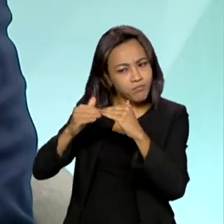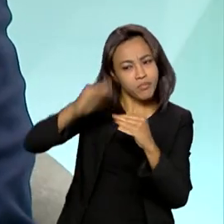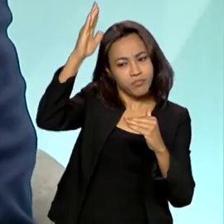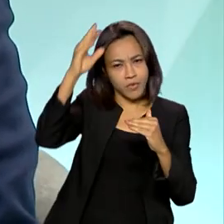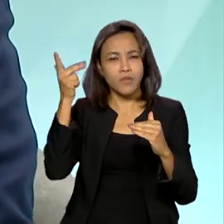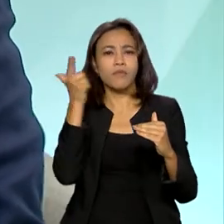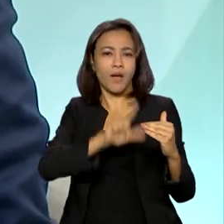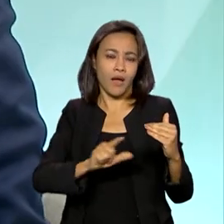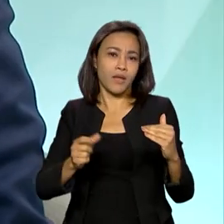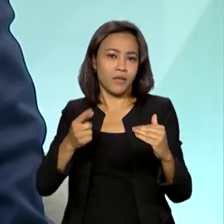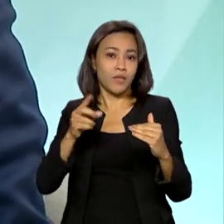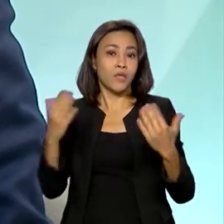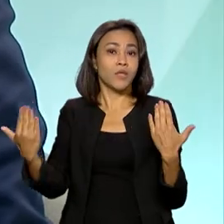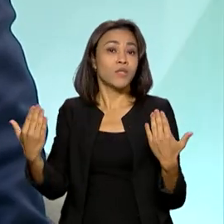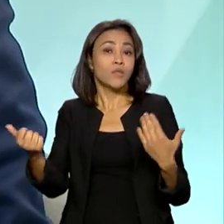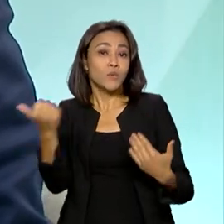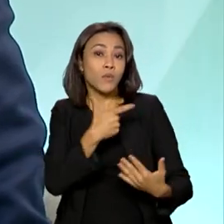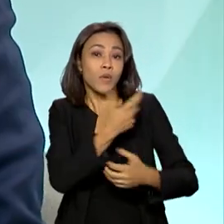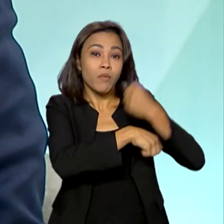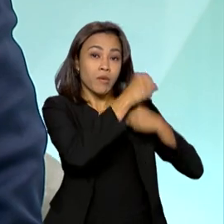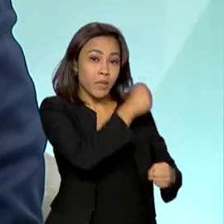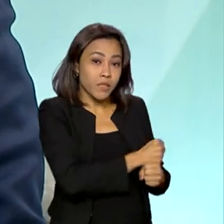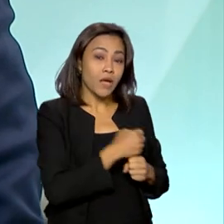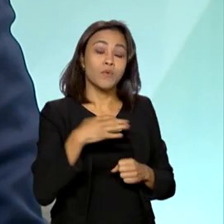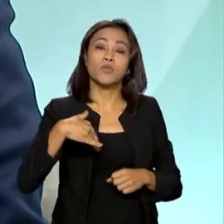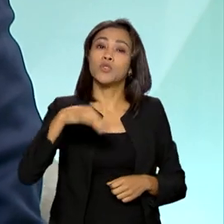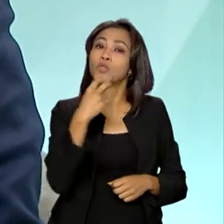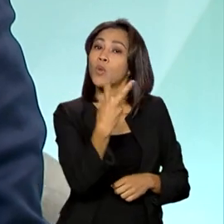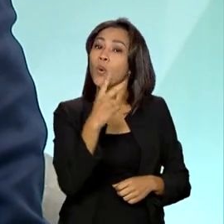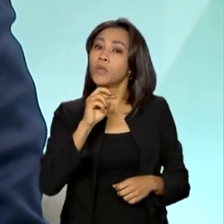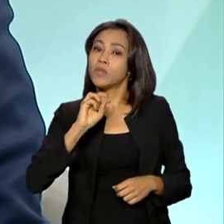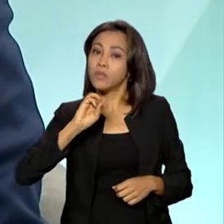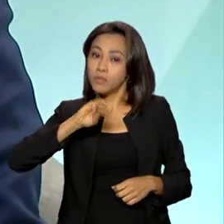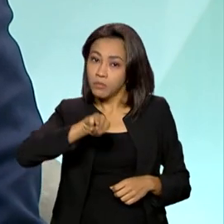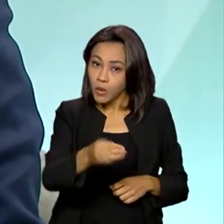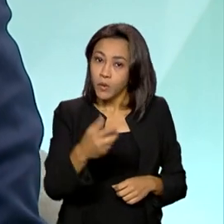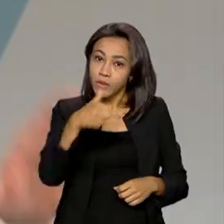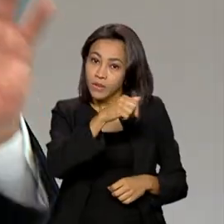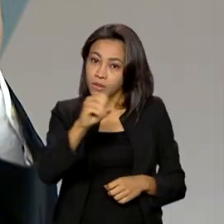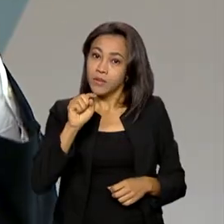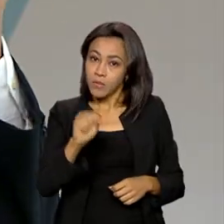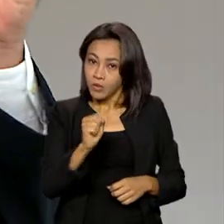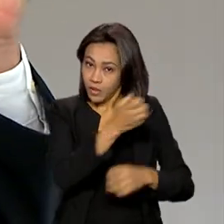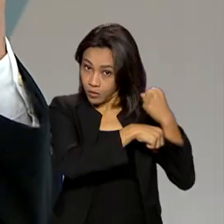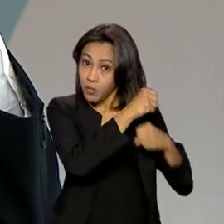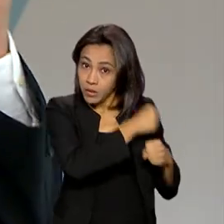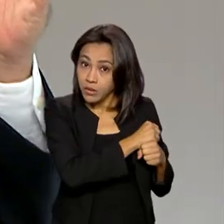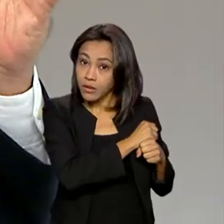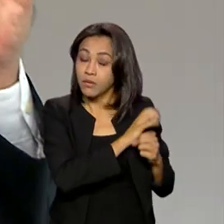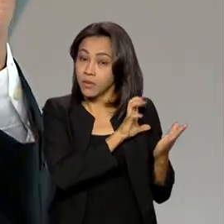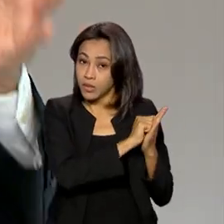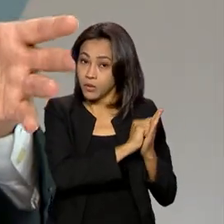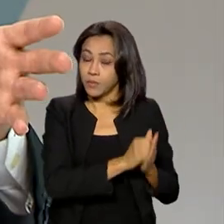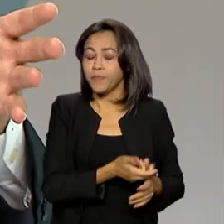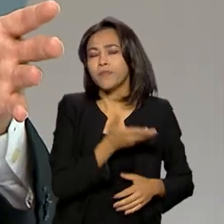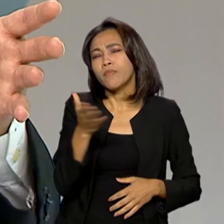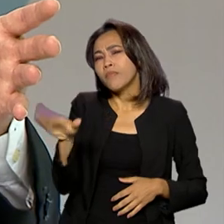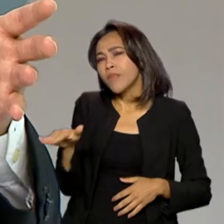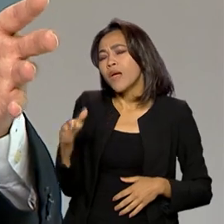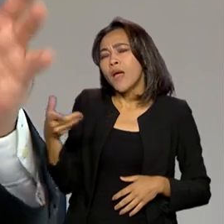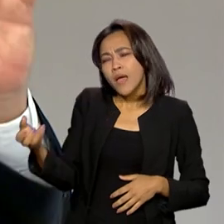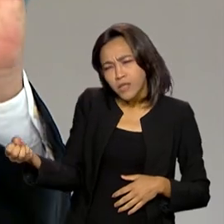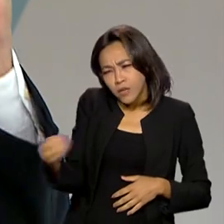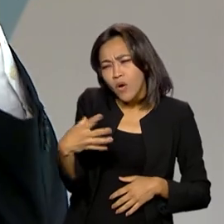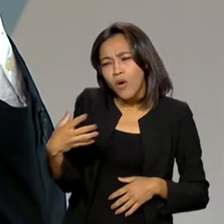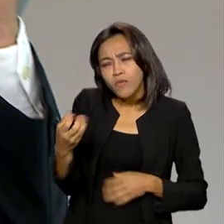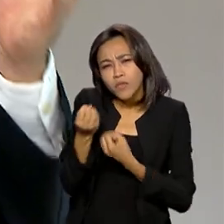Ou seja, a gente vai ultrapassar os 2,7 milhões de 2021. E como que está analisando, né? Esses dados são do novo